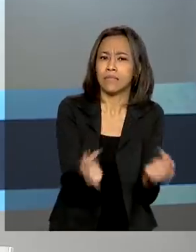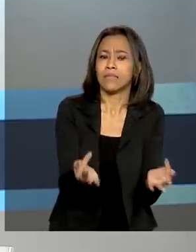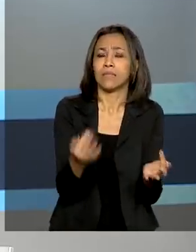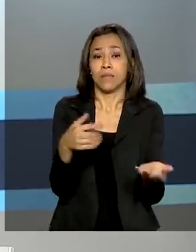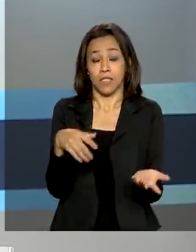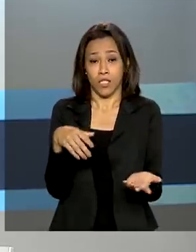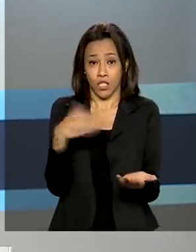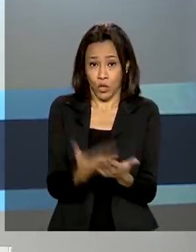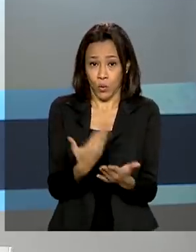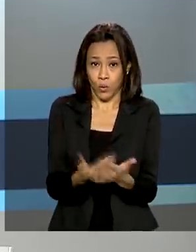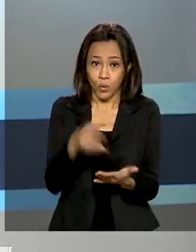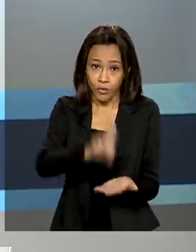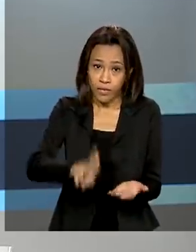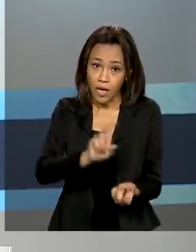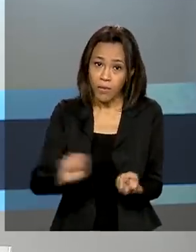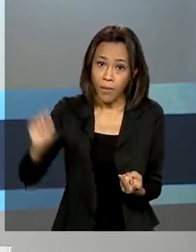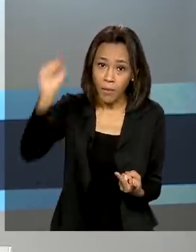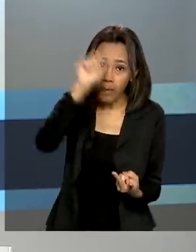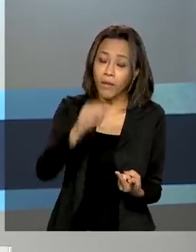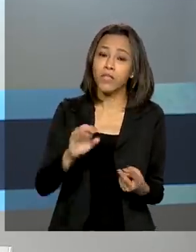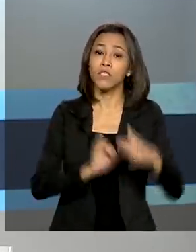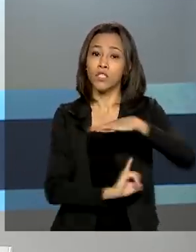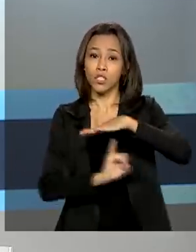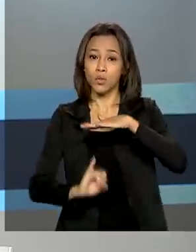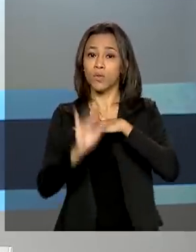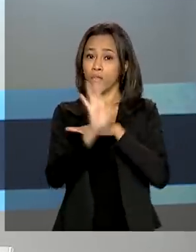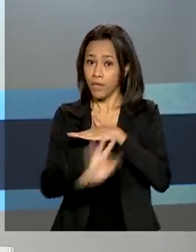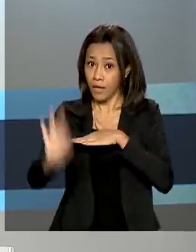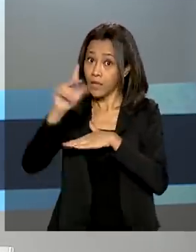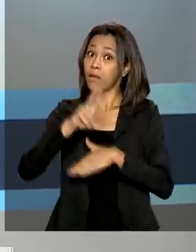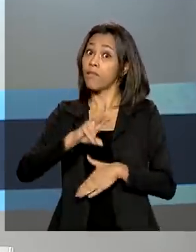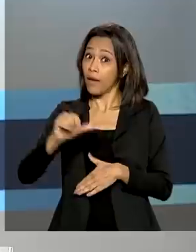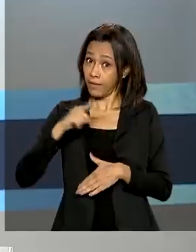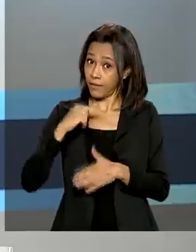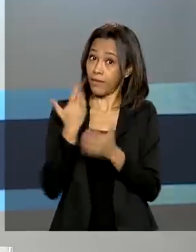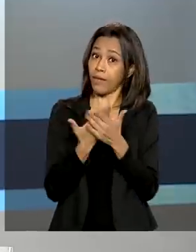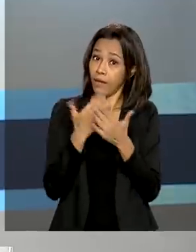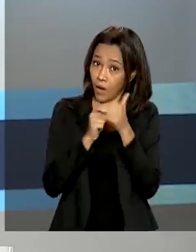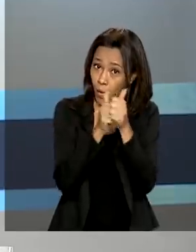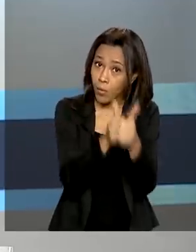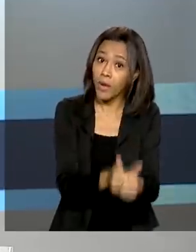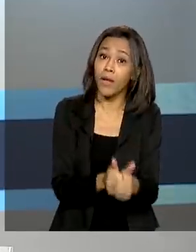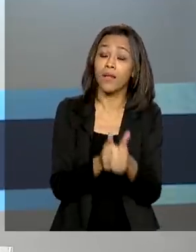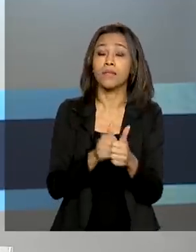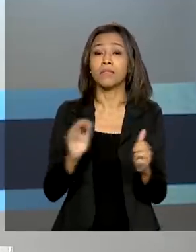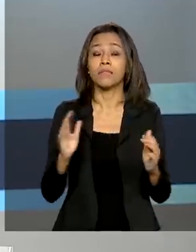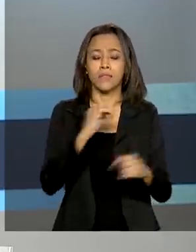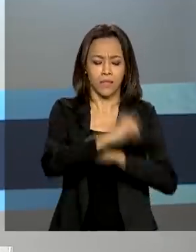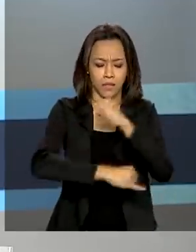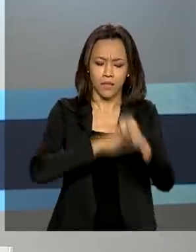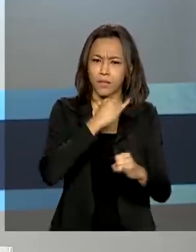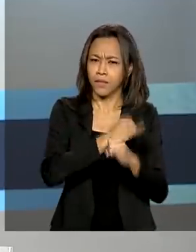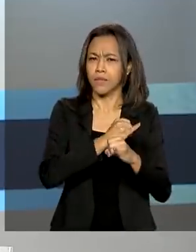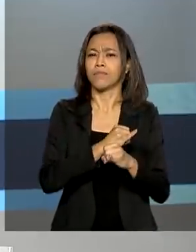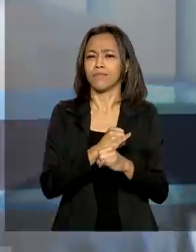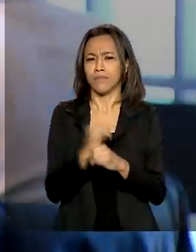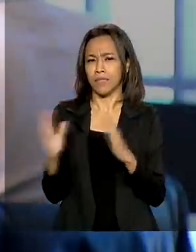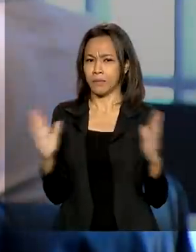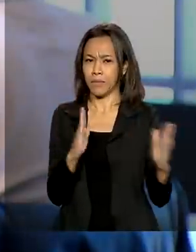federais vão ter acesso à internet para acompanhar as aulas remotamente enquanto durar a fase de distanciamento social.